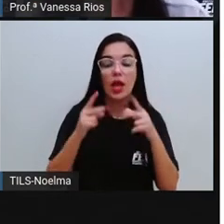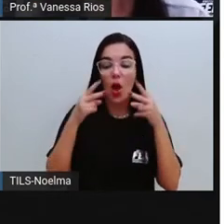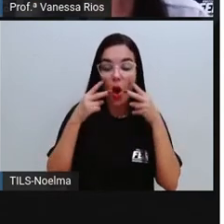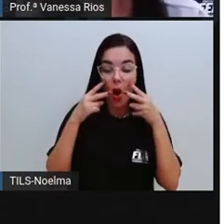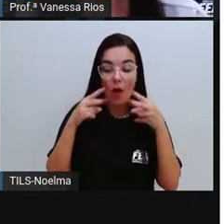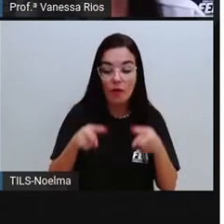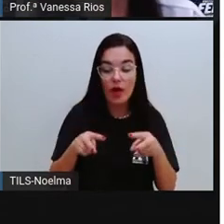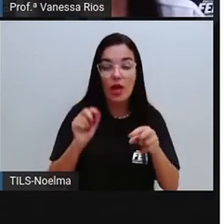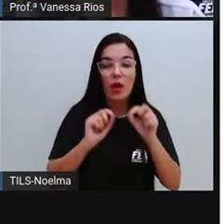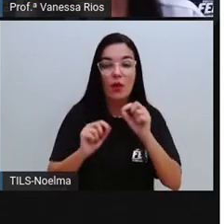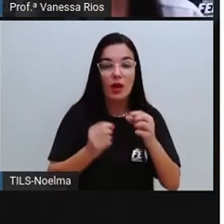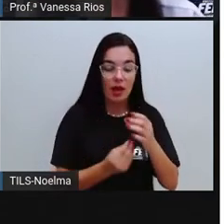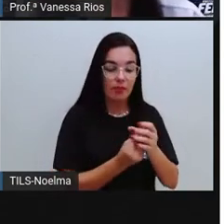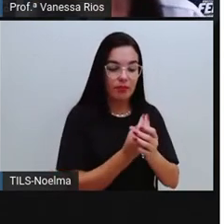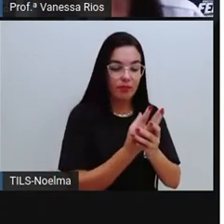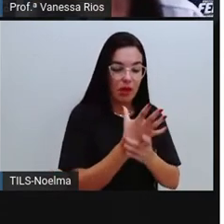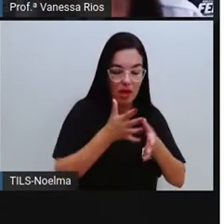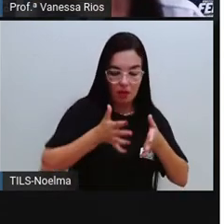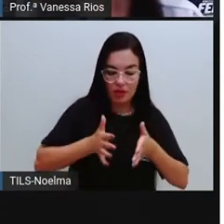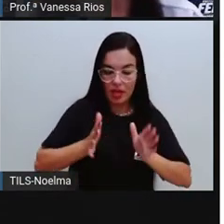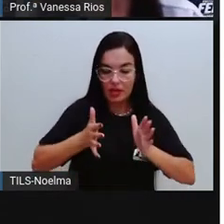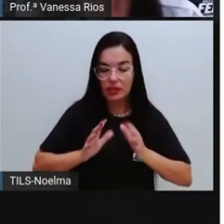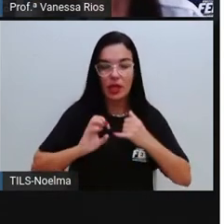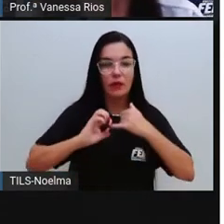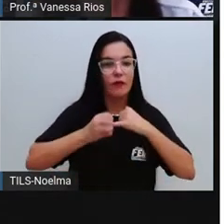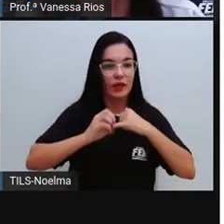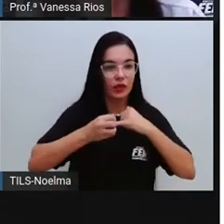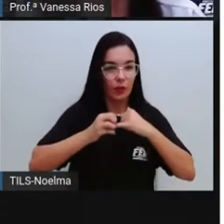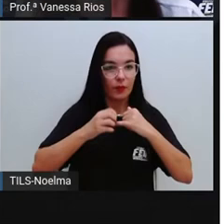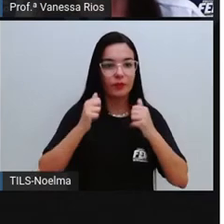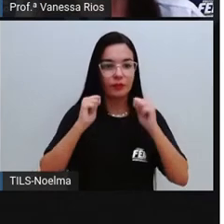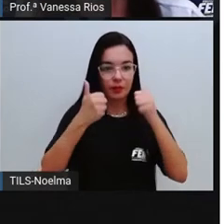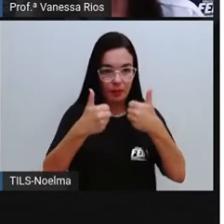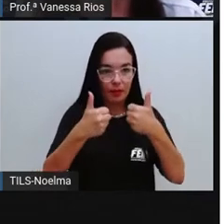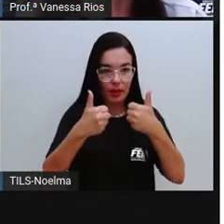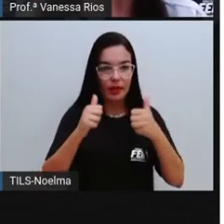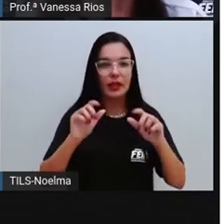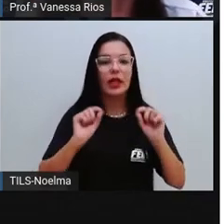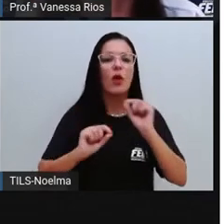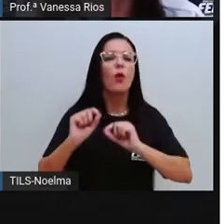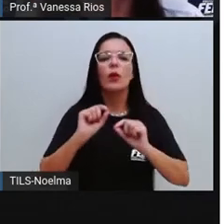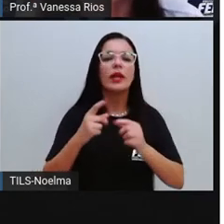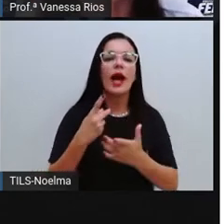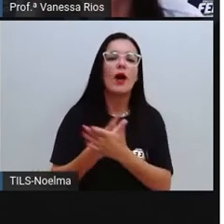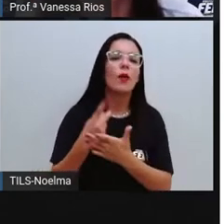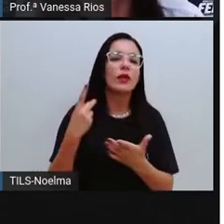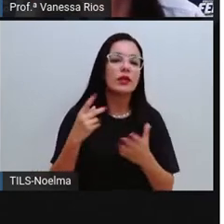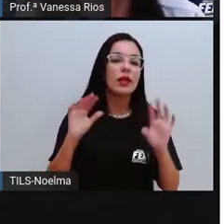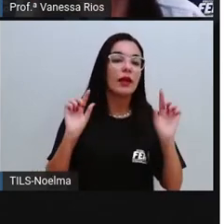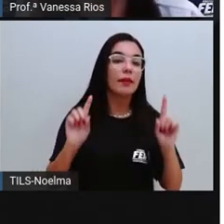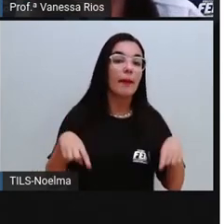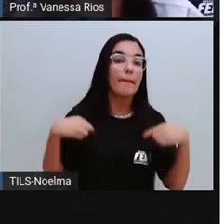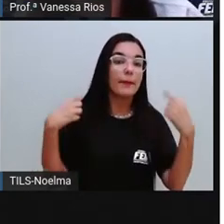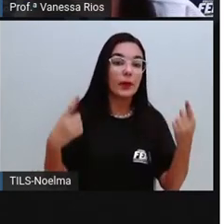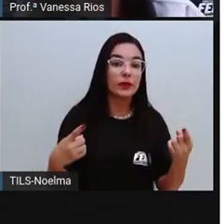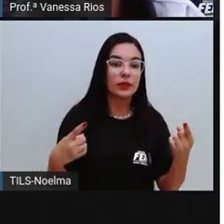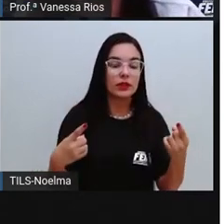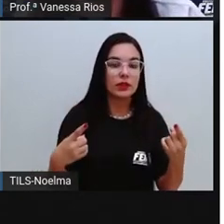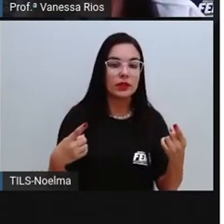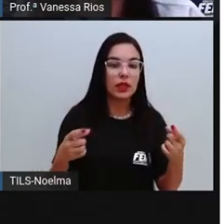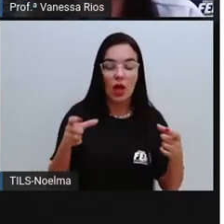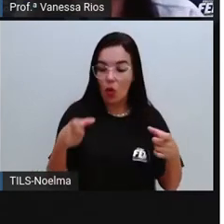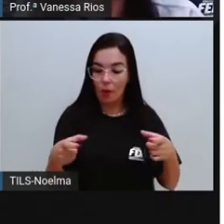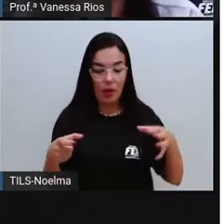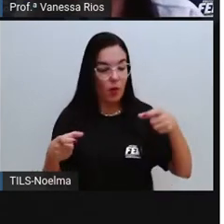início do processo de desenvolvimento aí dos pés de feijão. Então, o que será que vai acontecer? Quando, com o